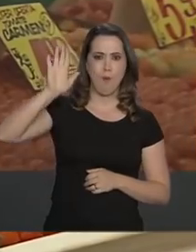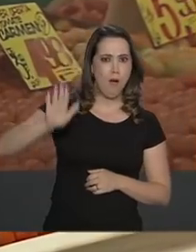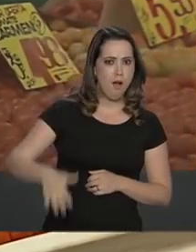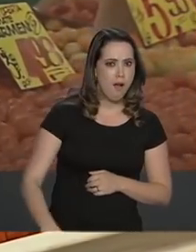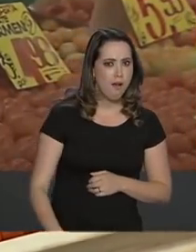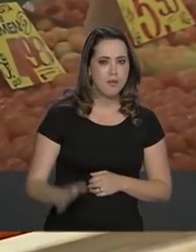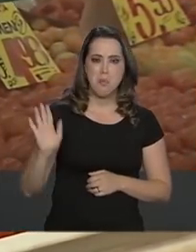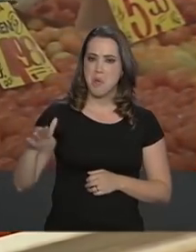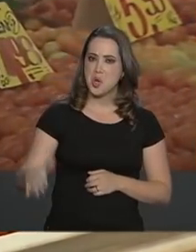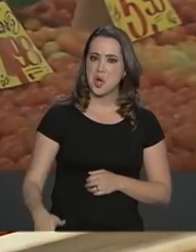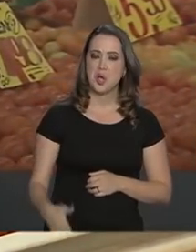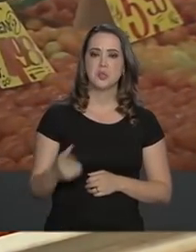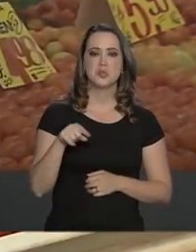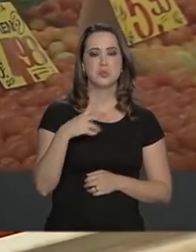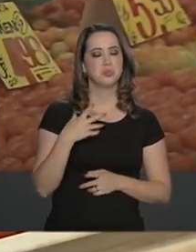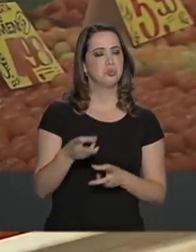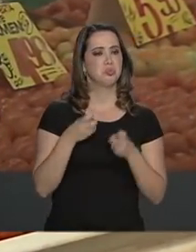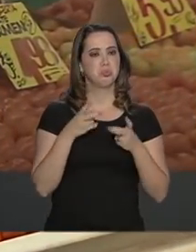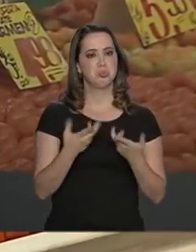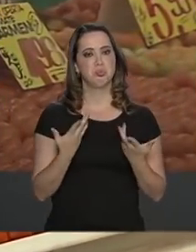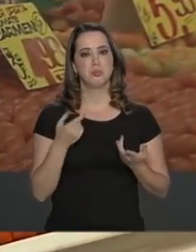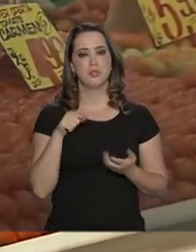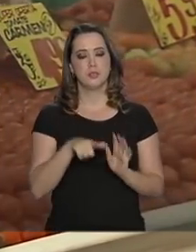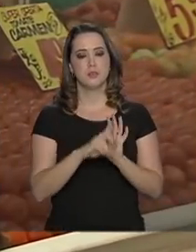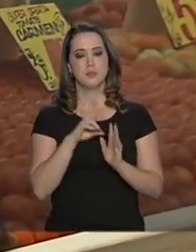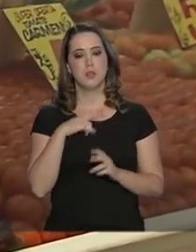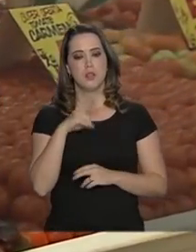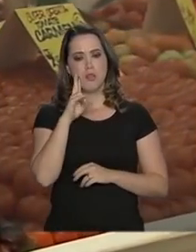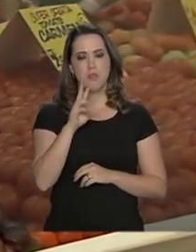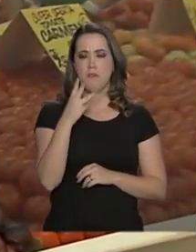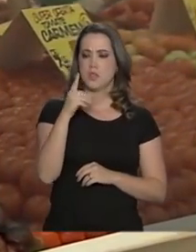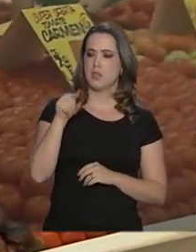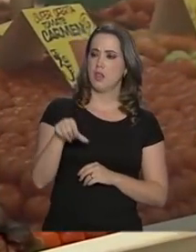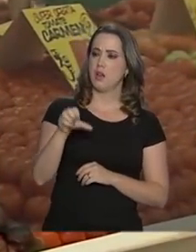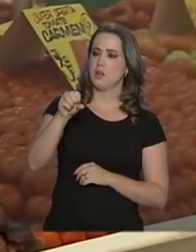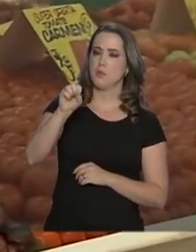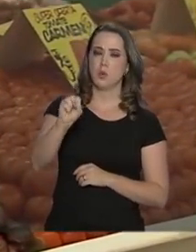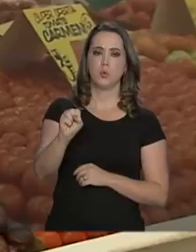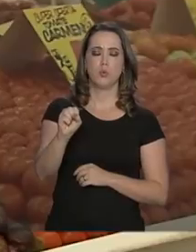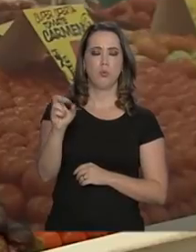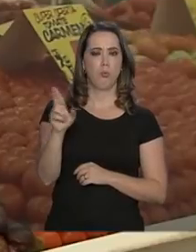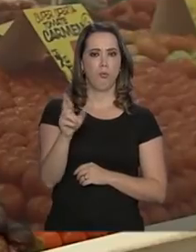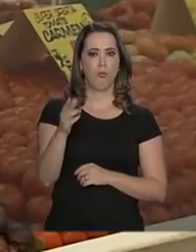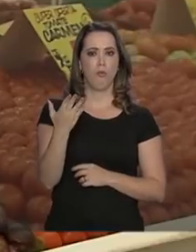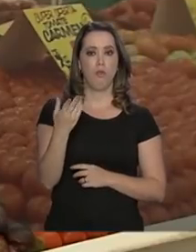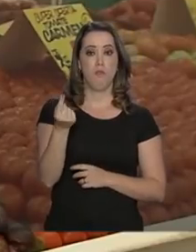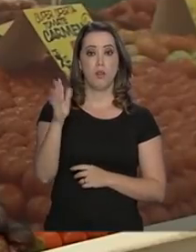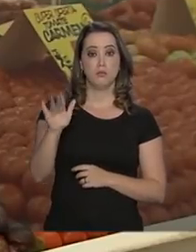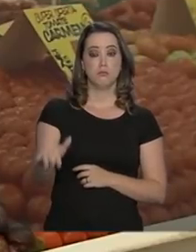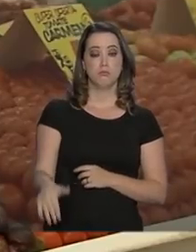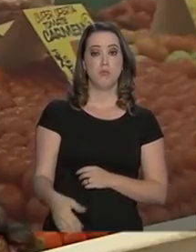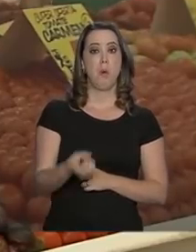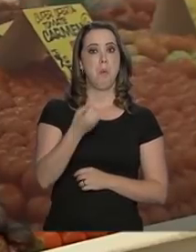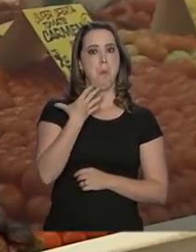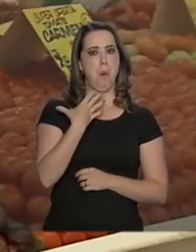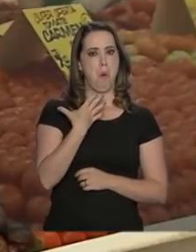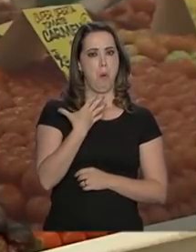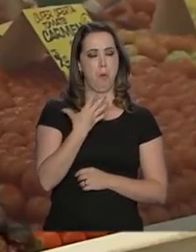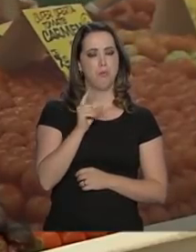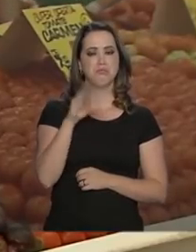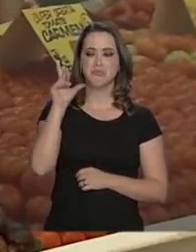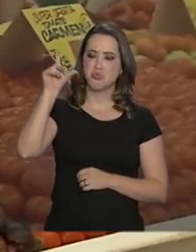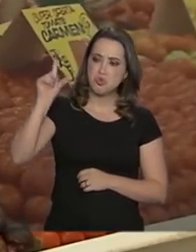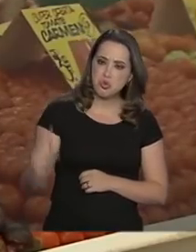barato. É, você sabe que eu não prestei atenção. Eu tinha visto R$,98. Está muito bom o preço. Nossa,